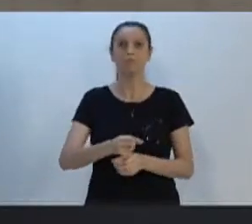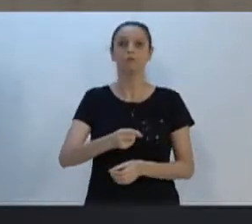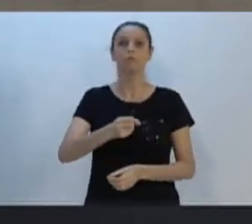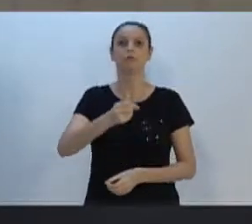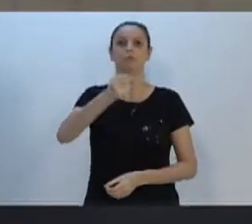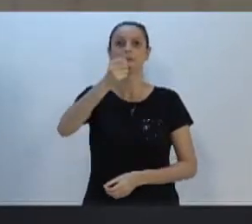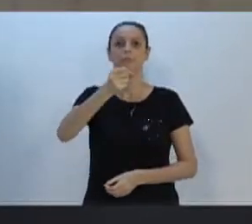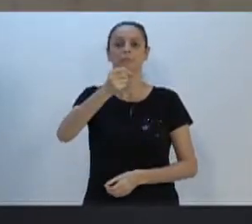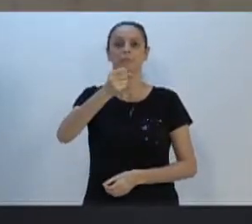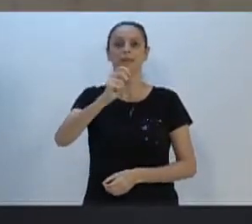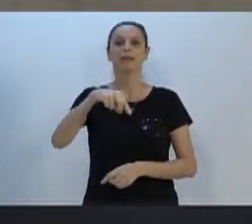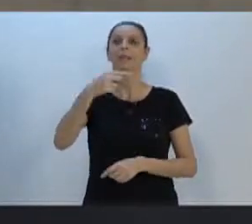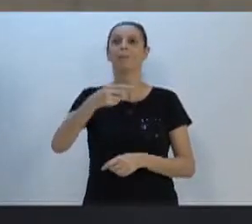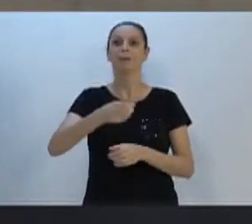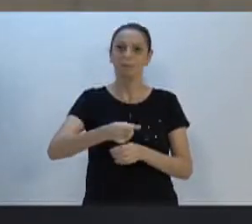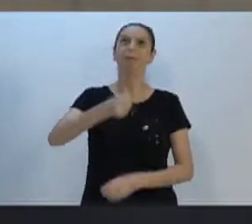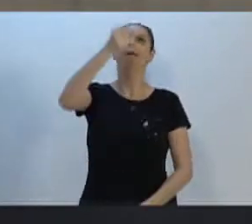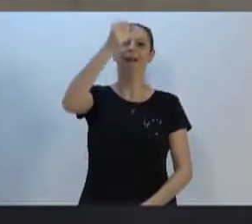disparar.